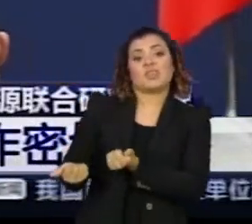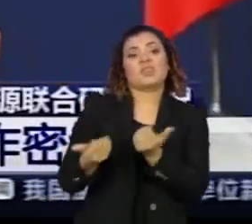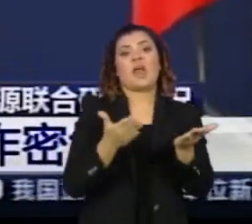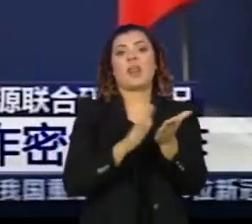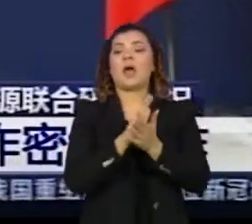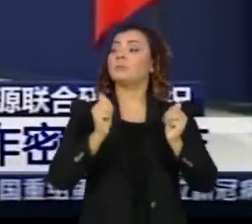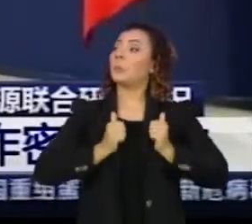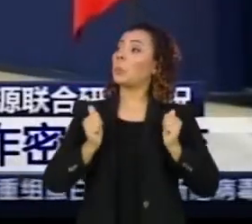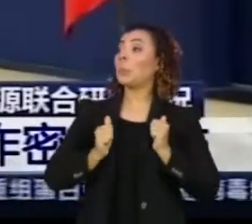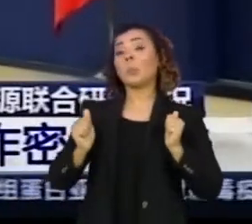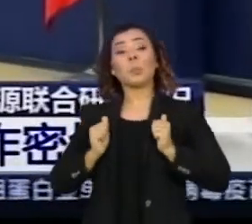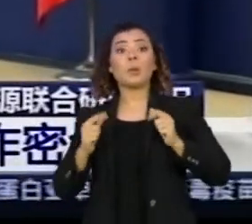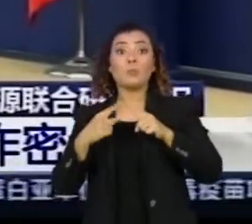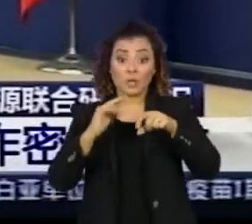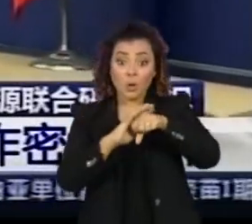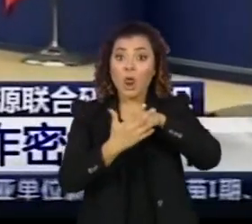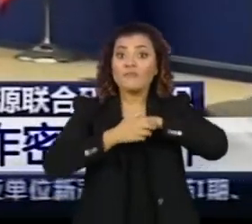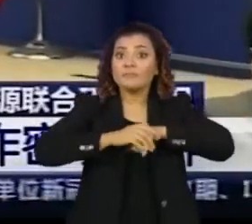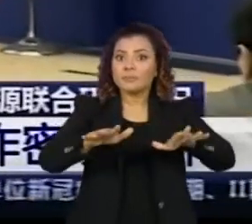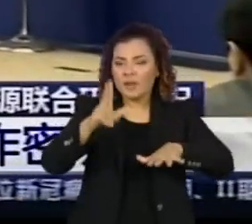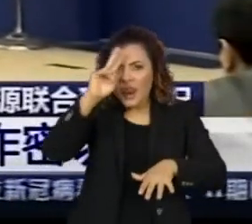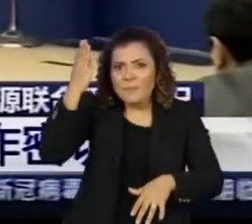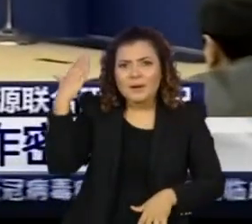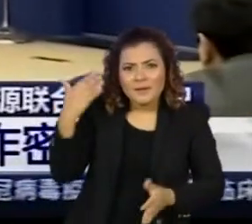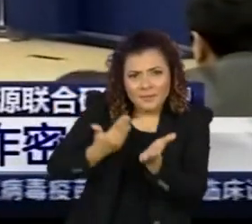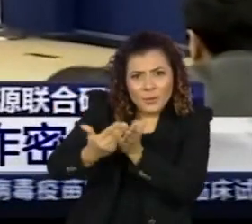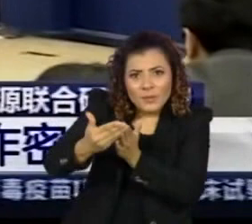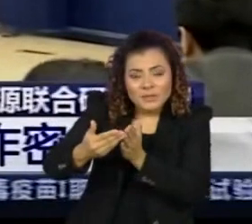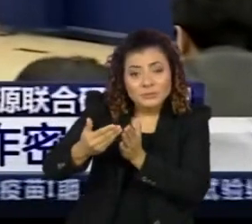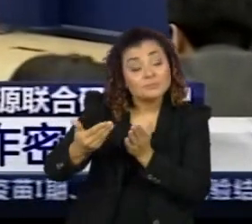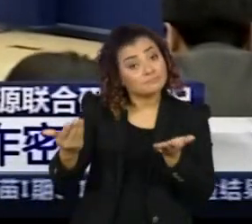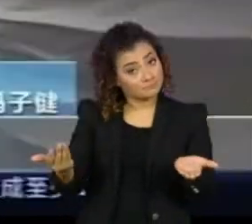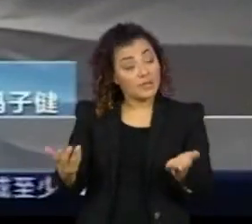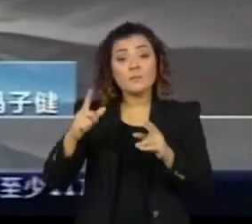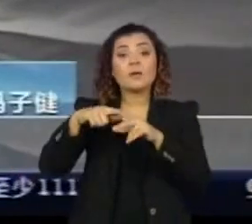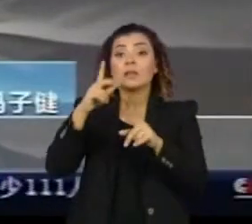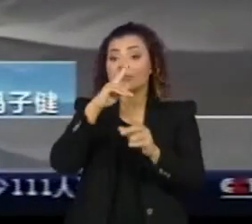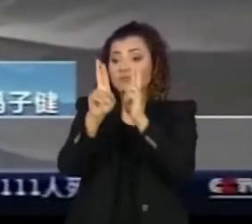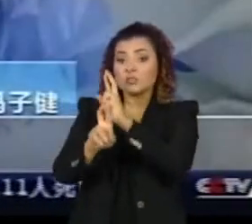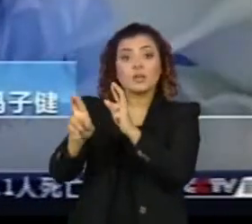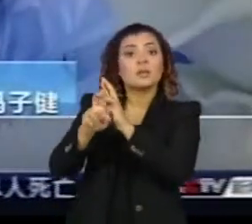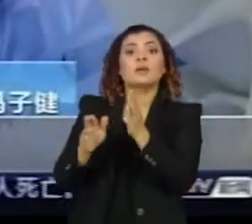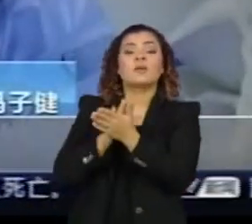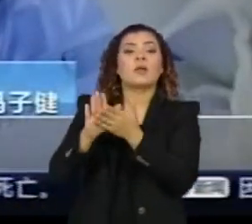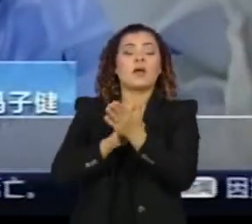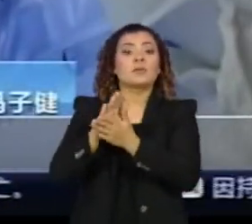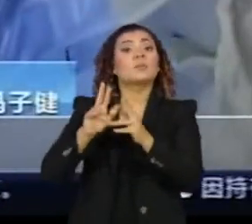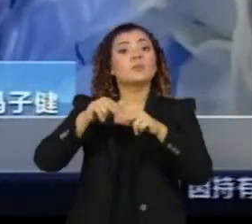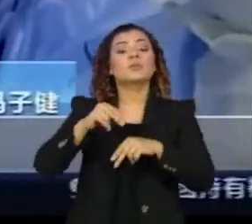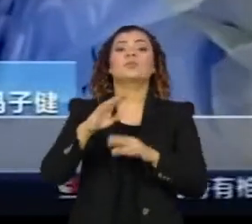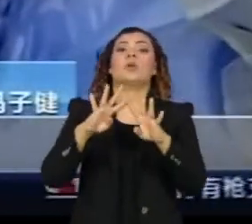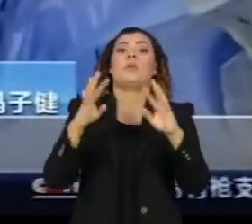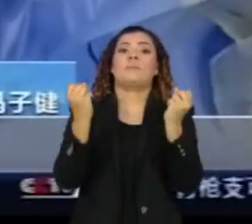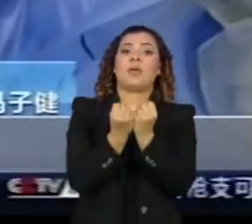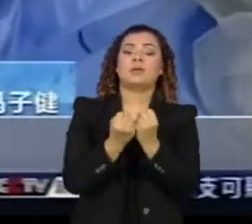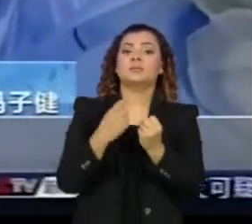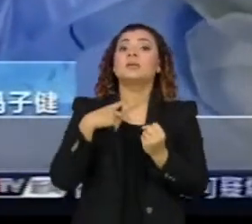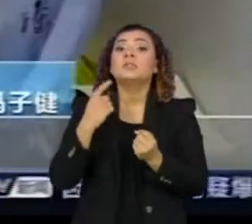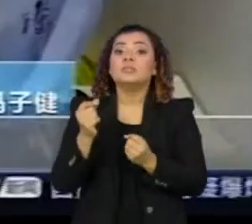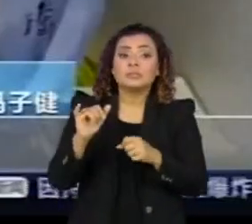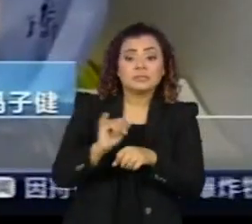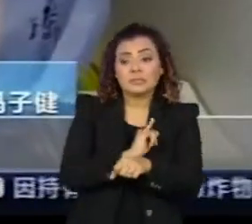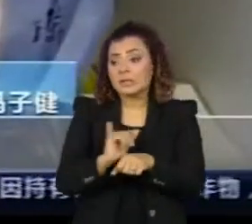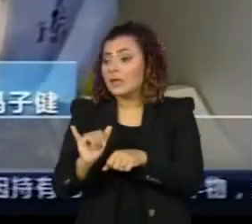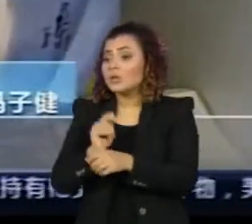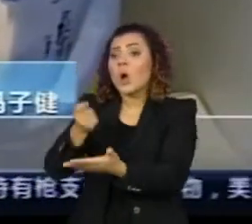fazê-lo quando o coronavírus eclodiu. E sem poderes de fiscalização, os funcionários da OMS tinham poucos meios